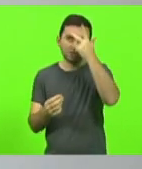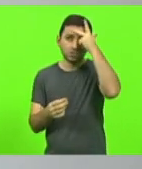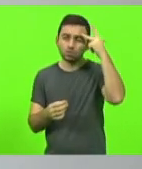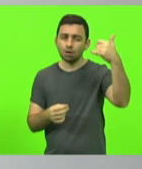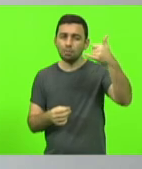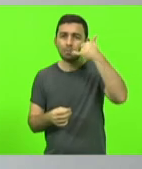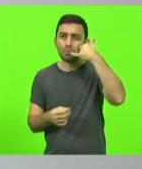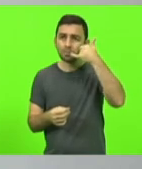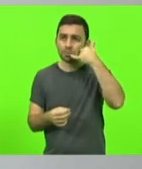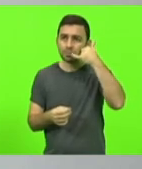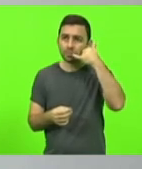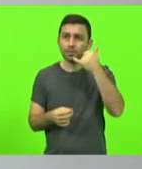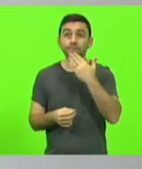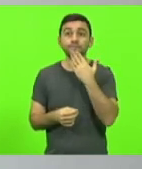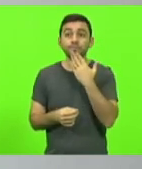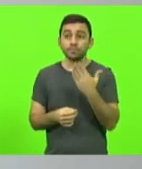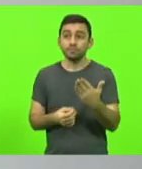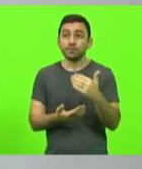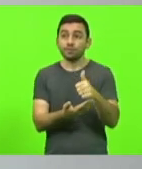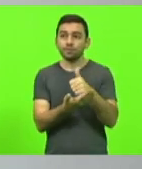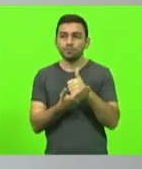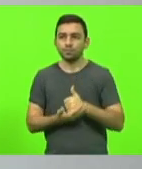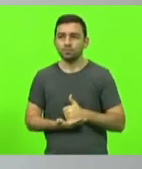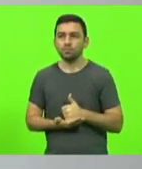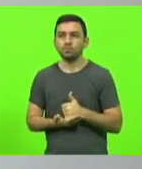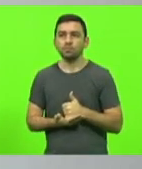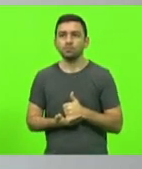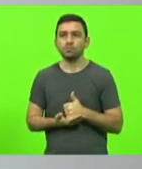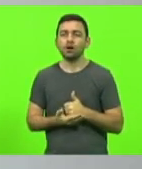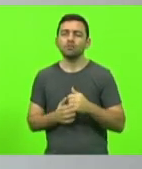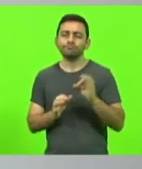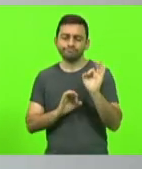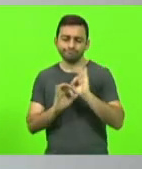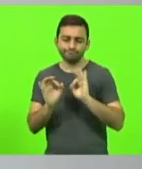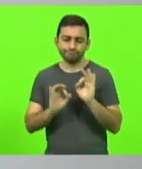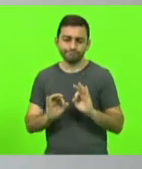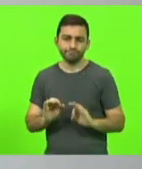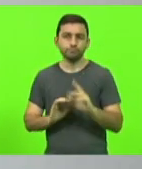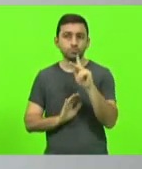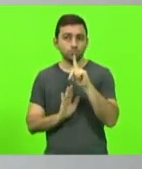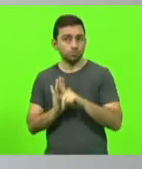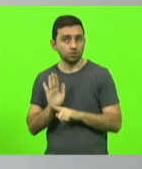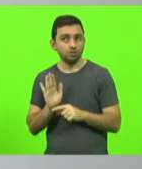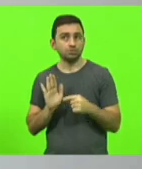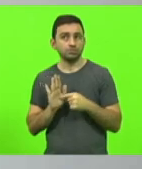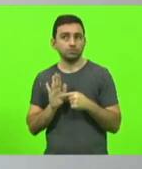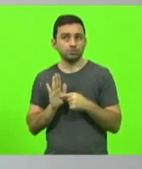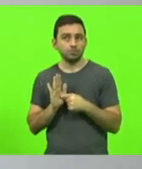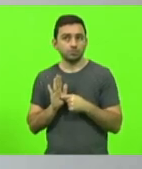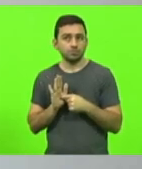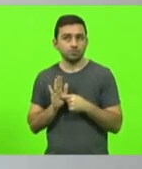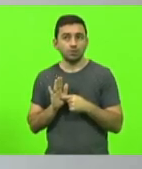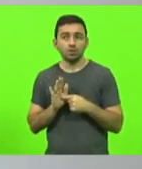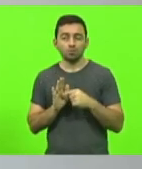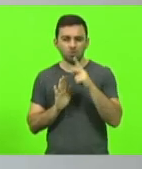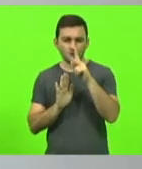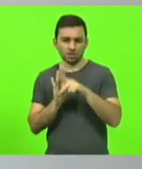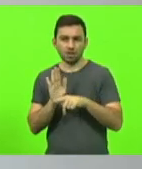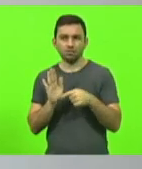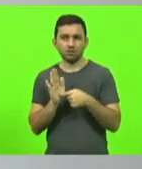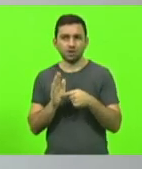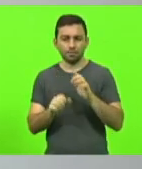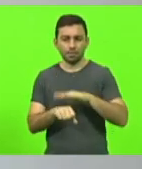comigo, me pedem apoio para que a gente possa elaborar esse projeto. esse projeto não foi feito apenas no